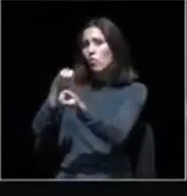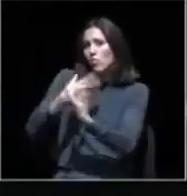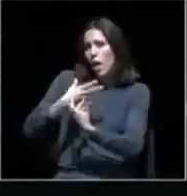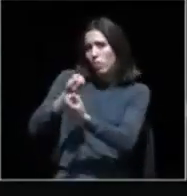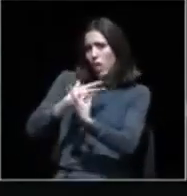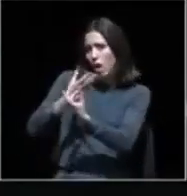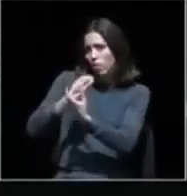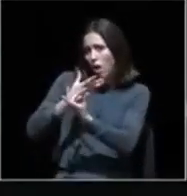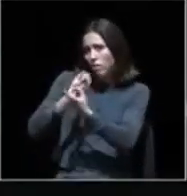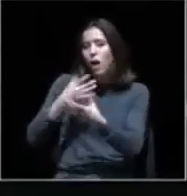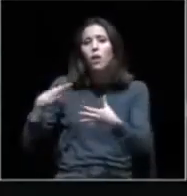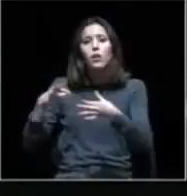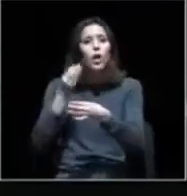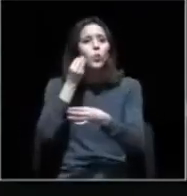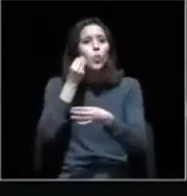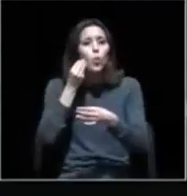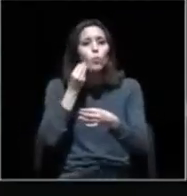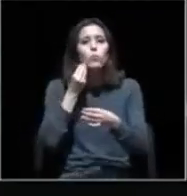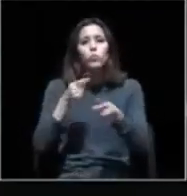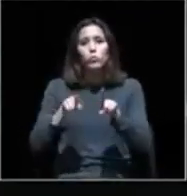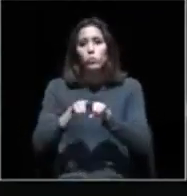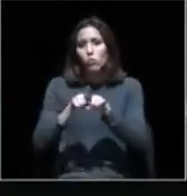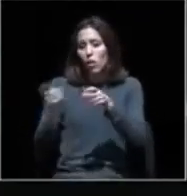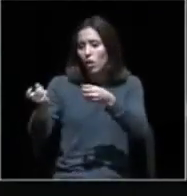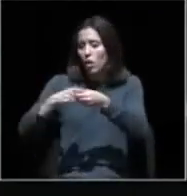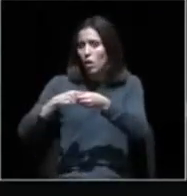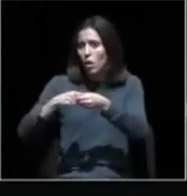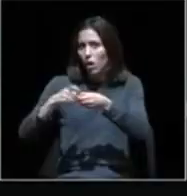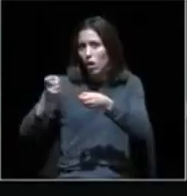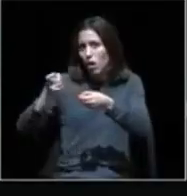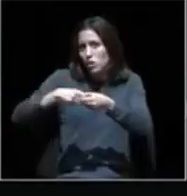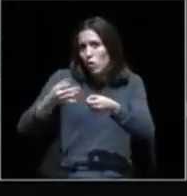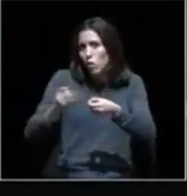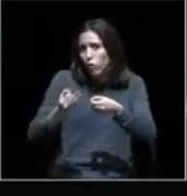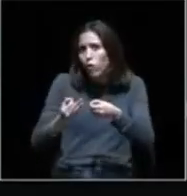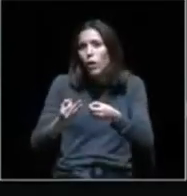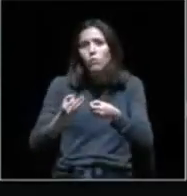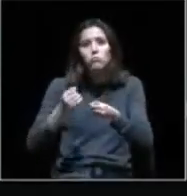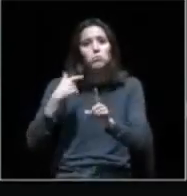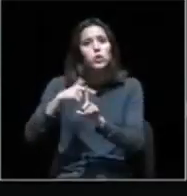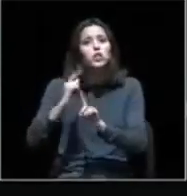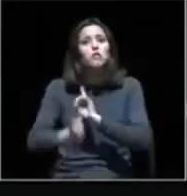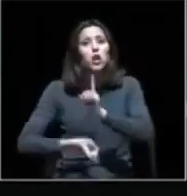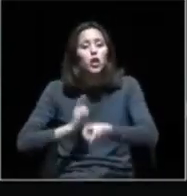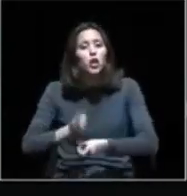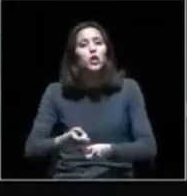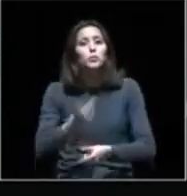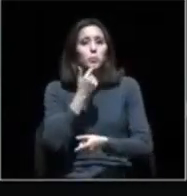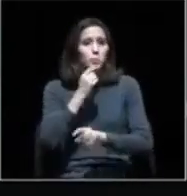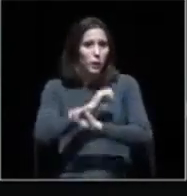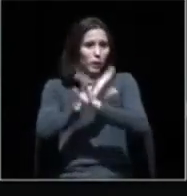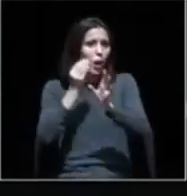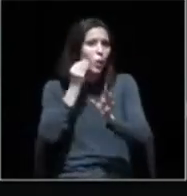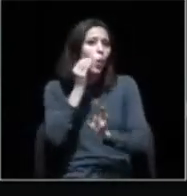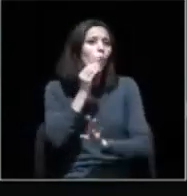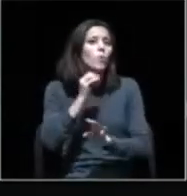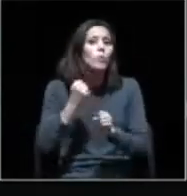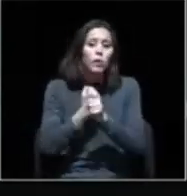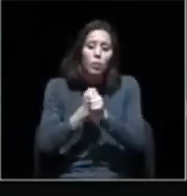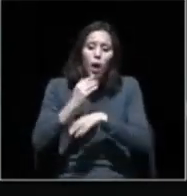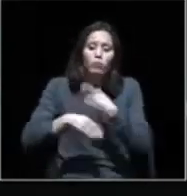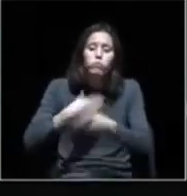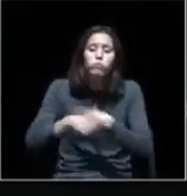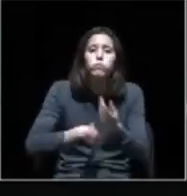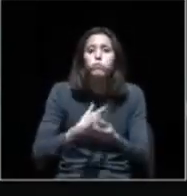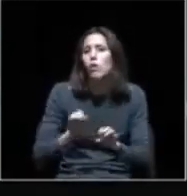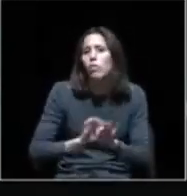iniciativas encetadas no âmbito dessas adesões para que possamos acompanhar devidamente os trabalhos realizados, tal como é proposto